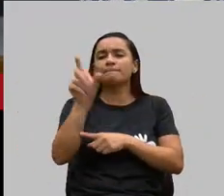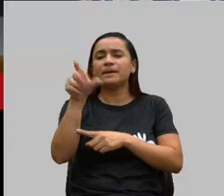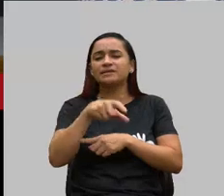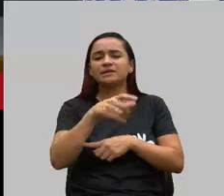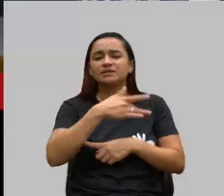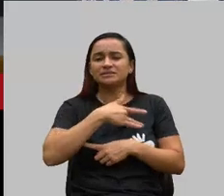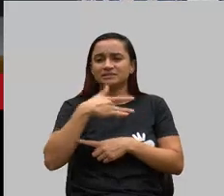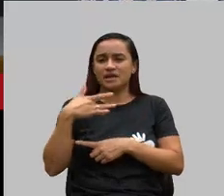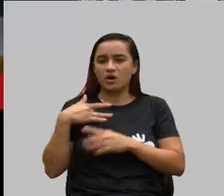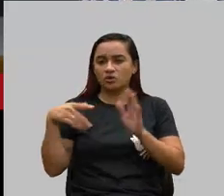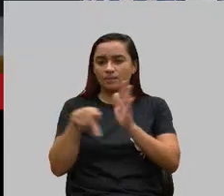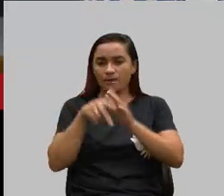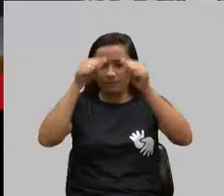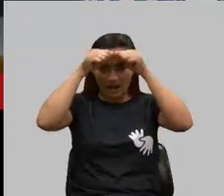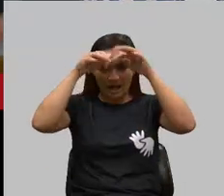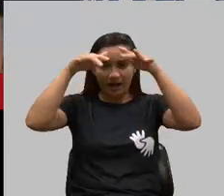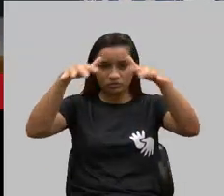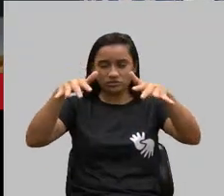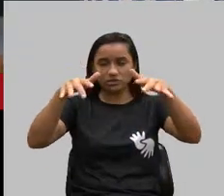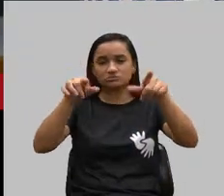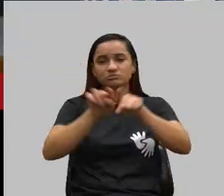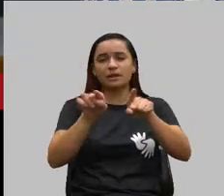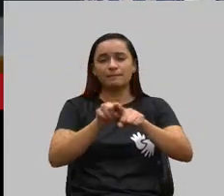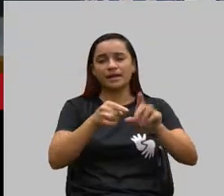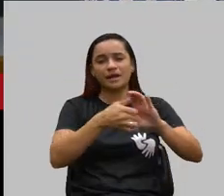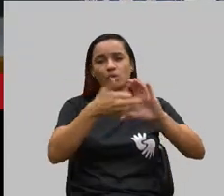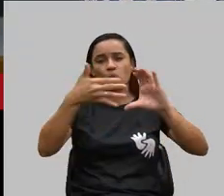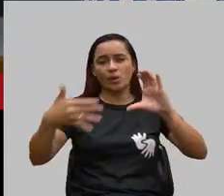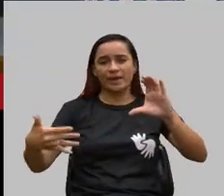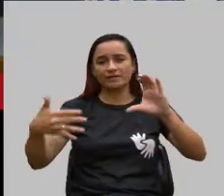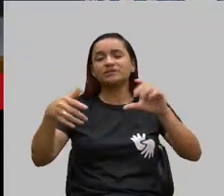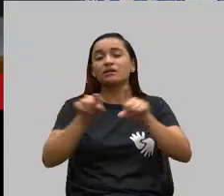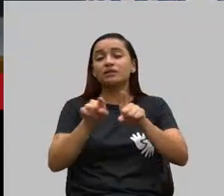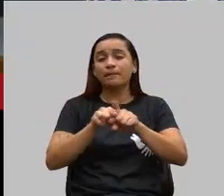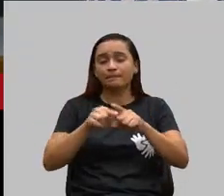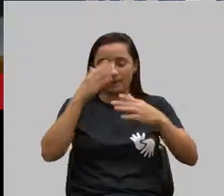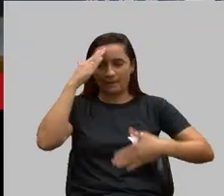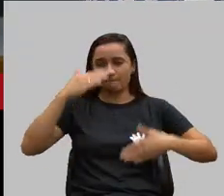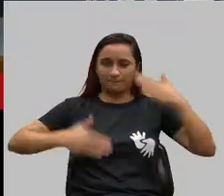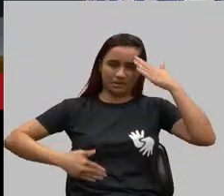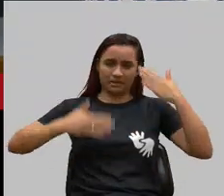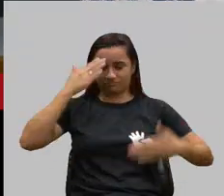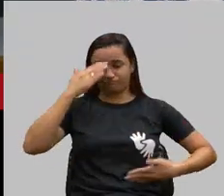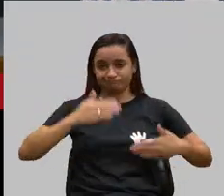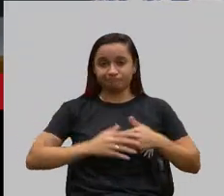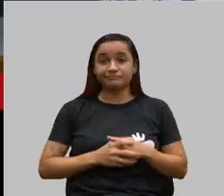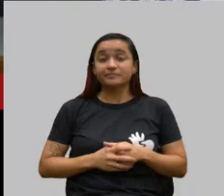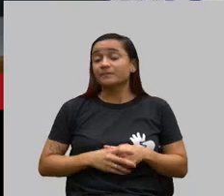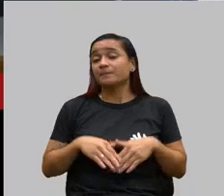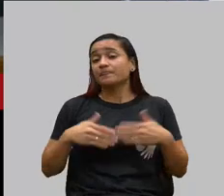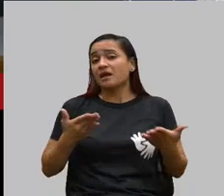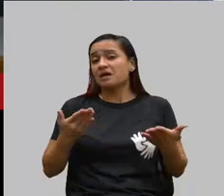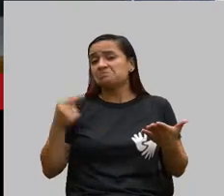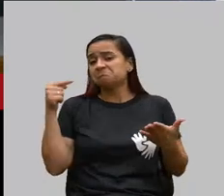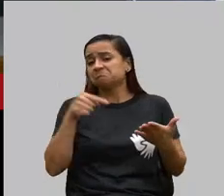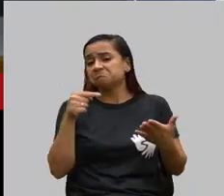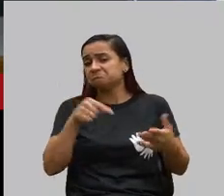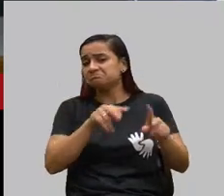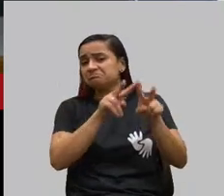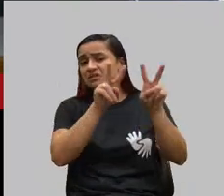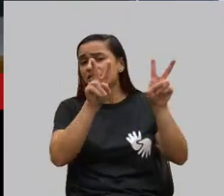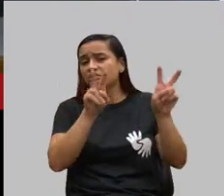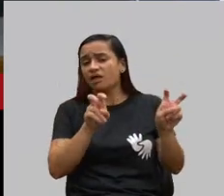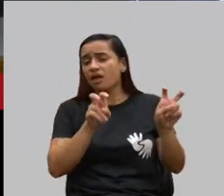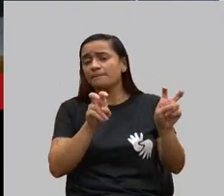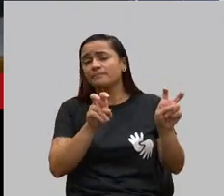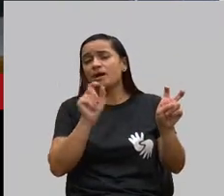autismo, doenças raras e paralisia cerebral. assim, o tema em si já